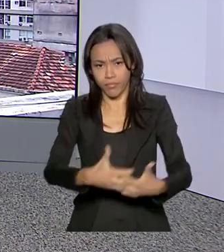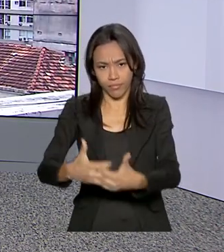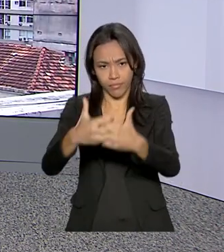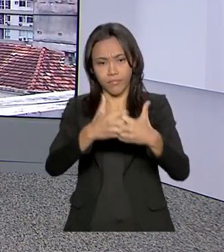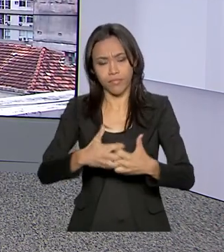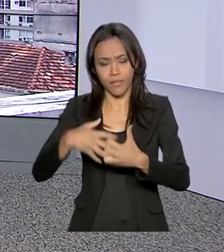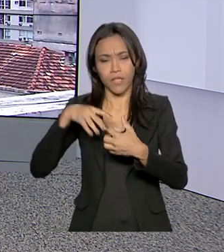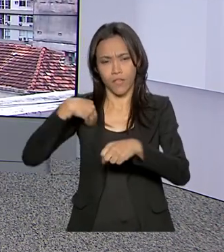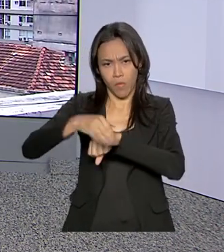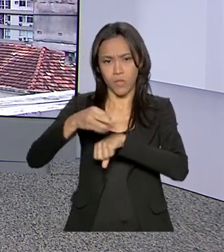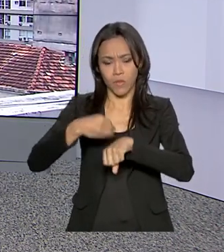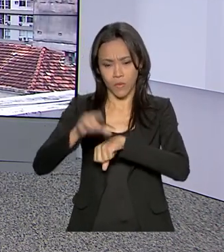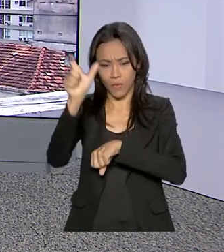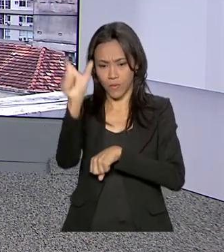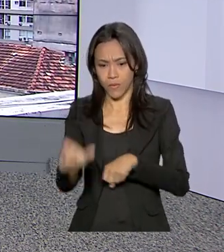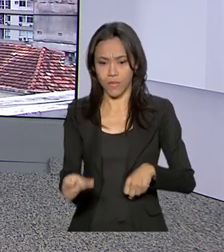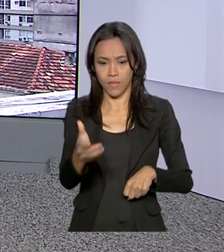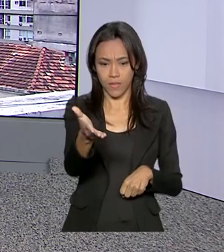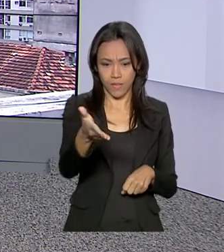dia, Alessandra.